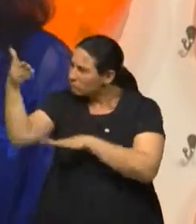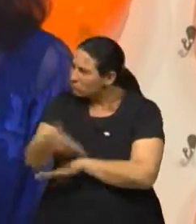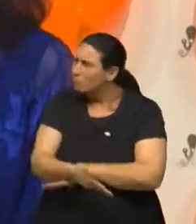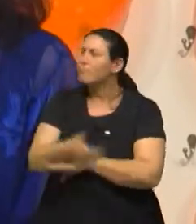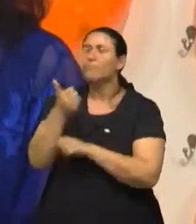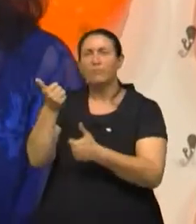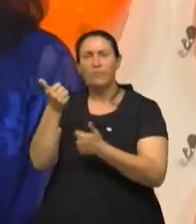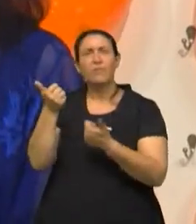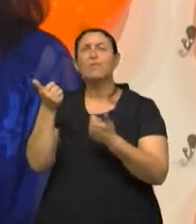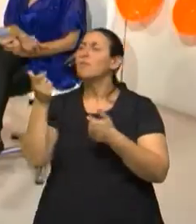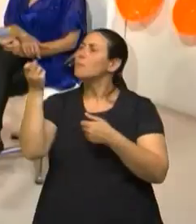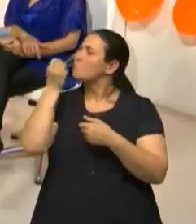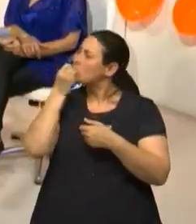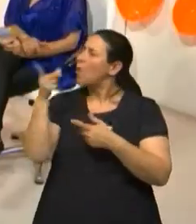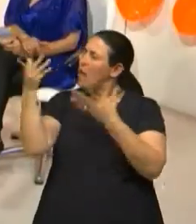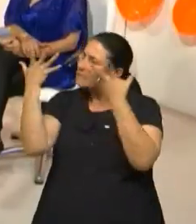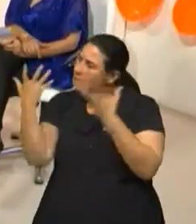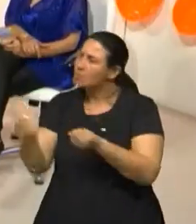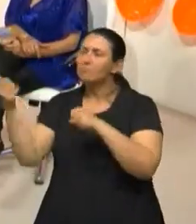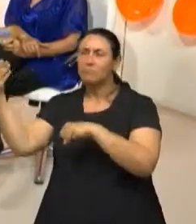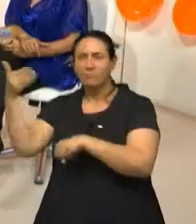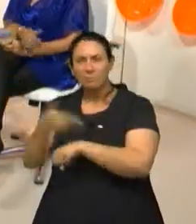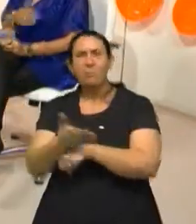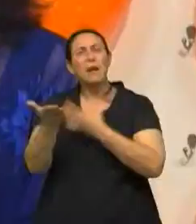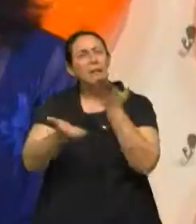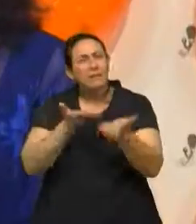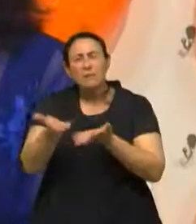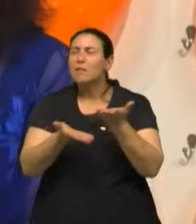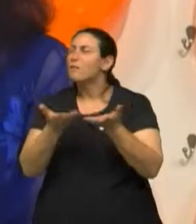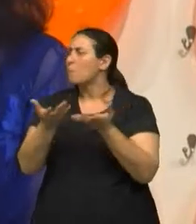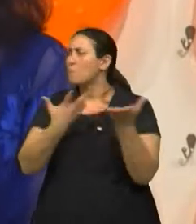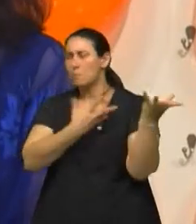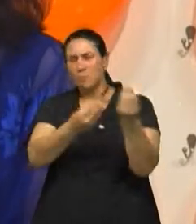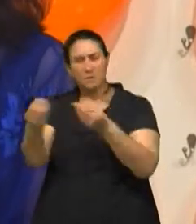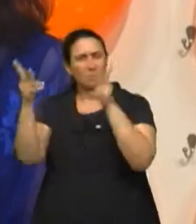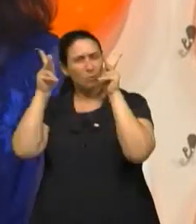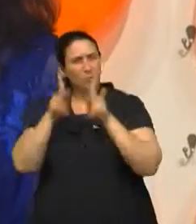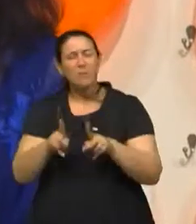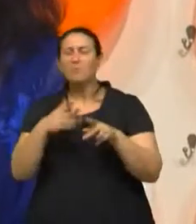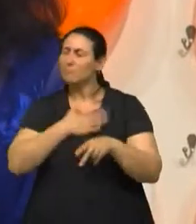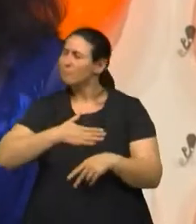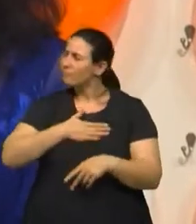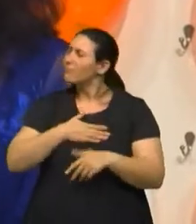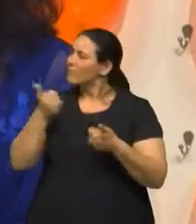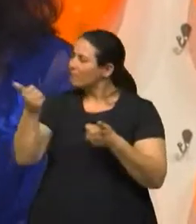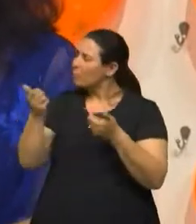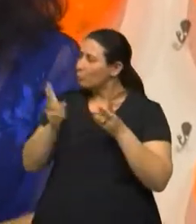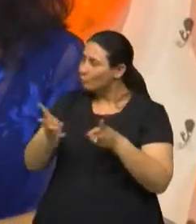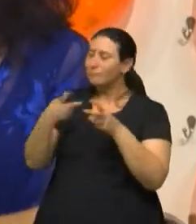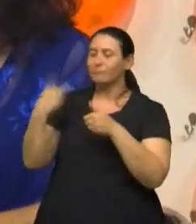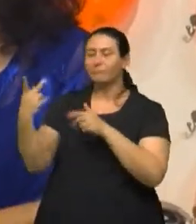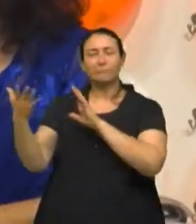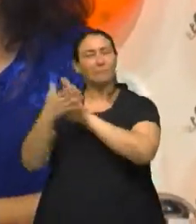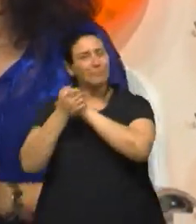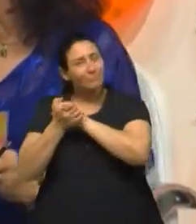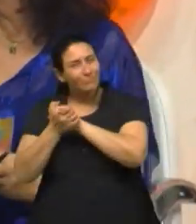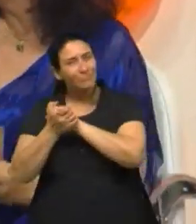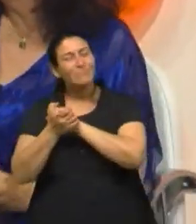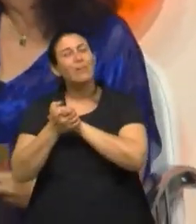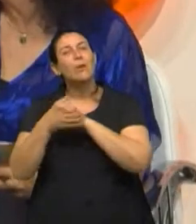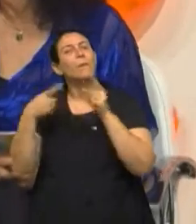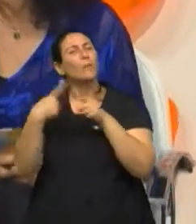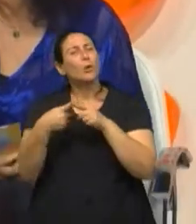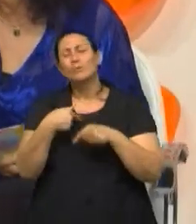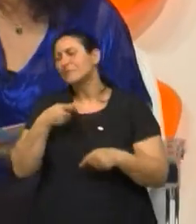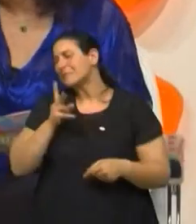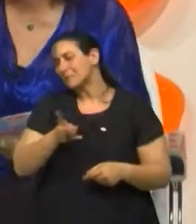fechado a sua agenda para nos atender aqui. O pessoal de casa fica muito satisfeito. E vamos terminar de mãos dadas. Me dê sua mão esquerda, porque